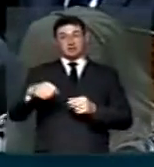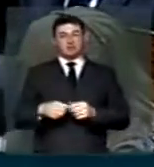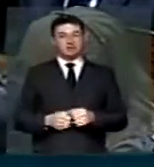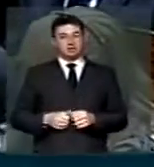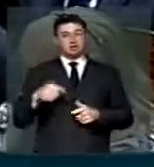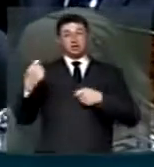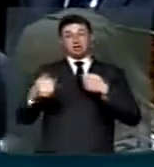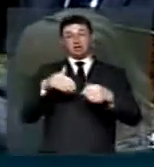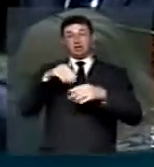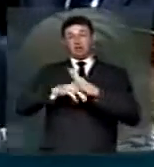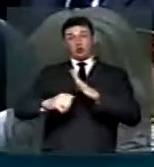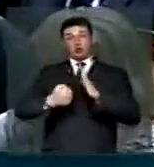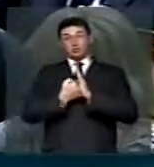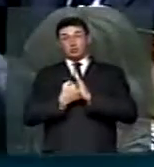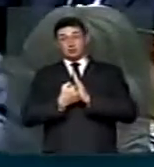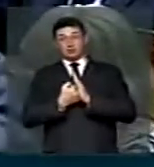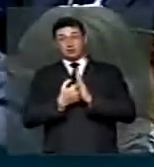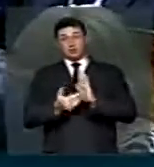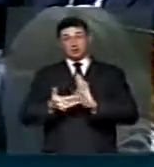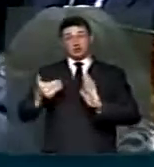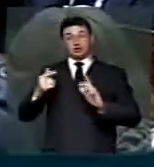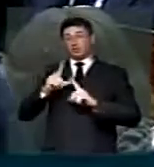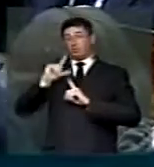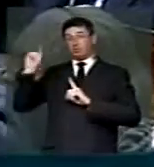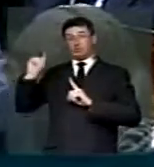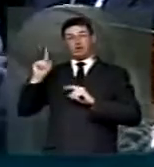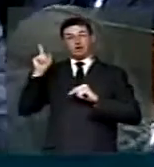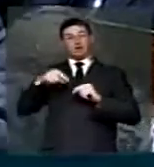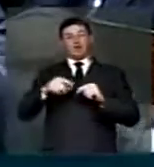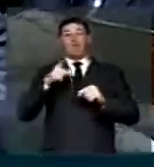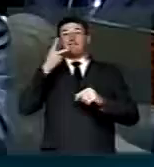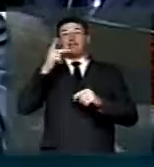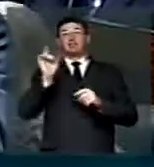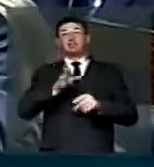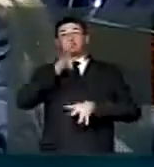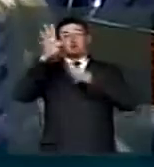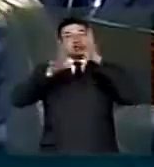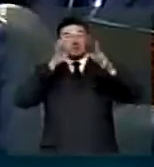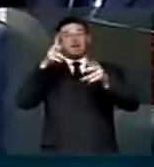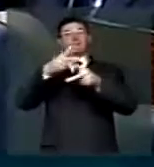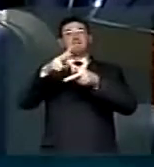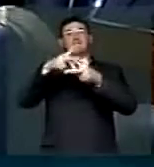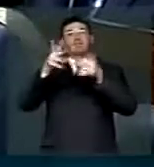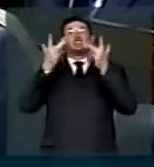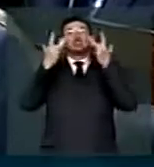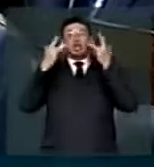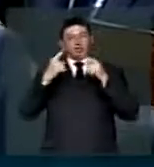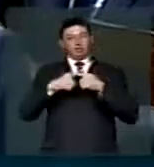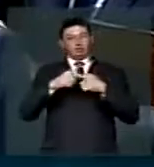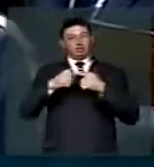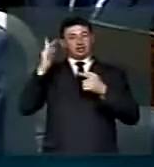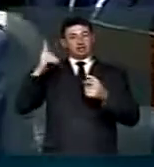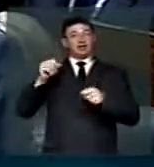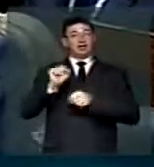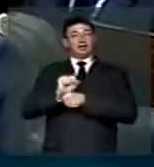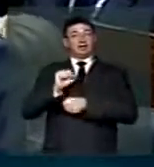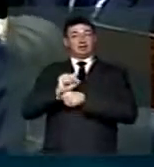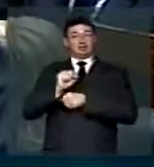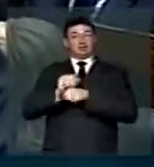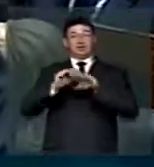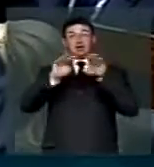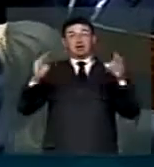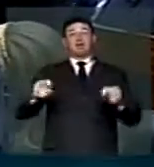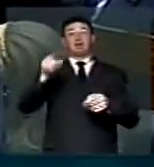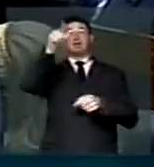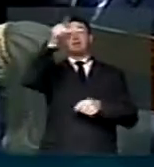Quem votar a obstrução, se retirar, estava fazendo apenas simulação. Porque já estava aí na mesa